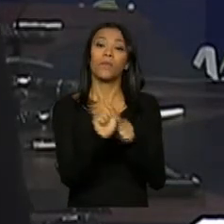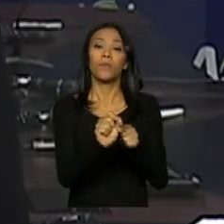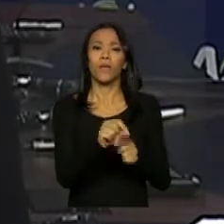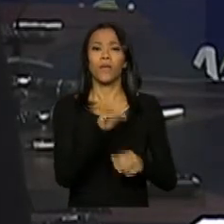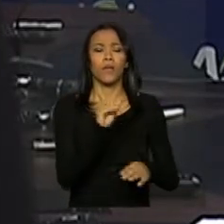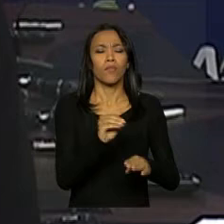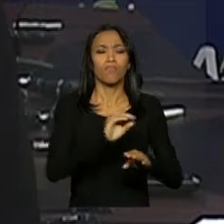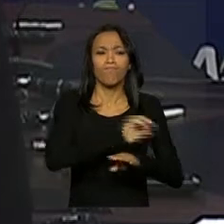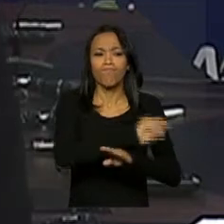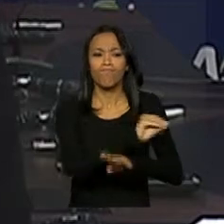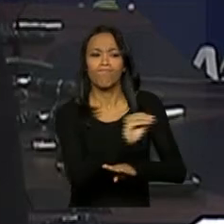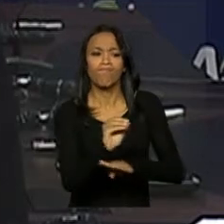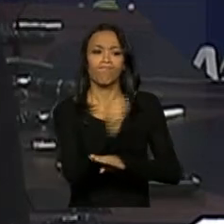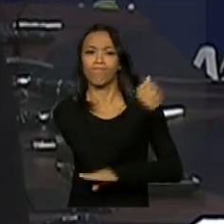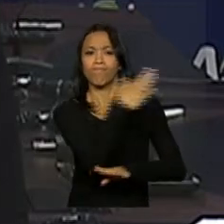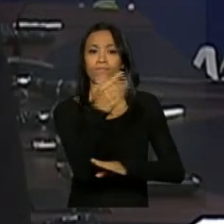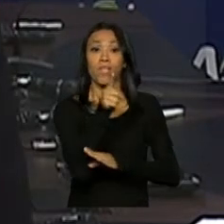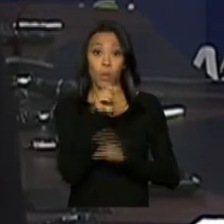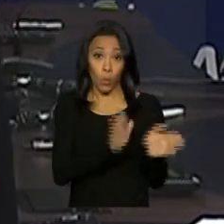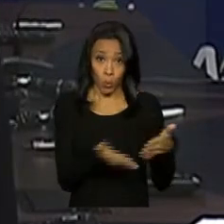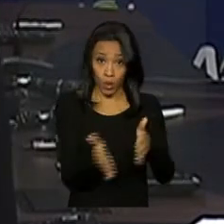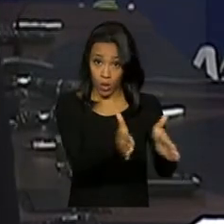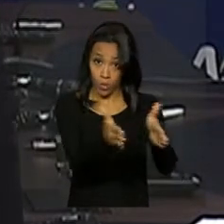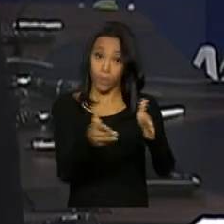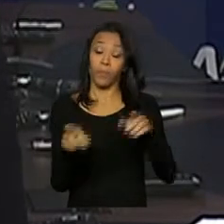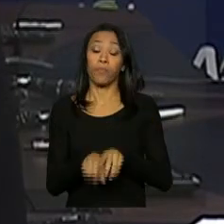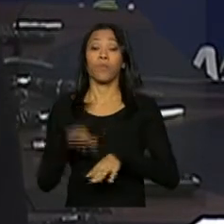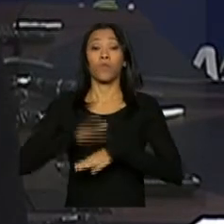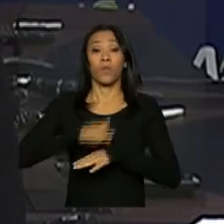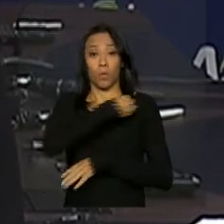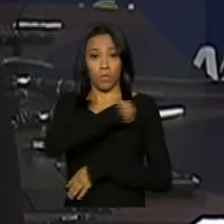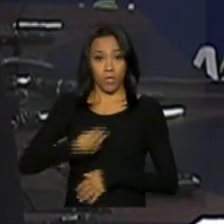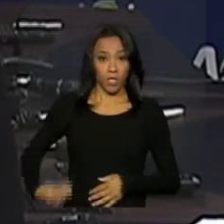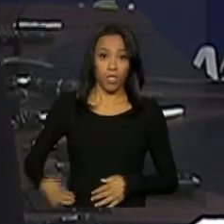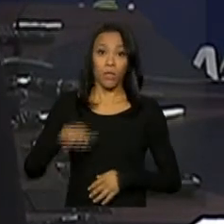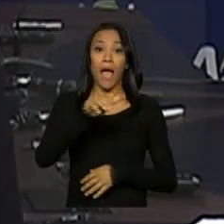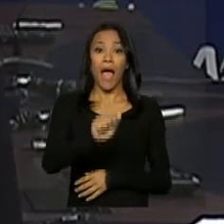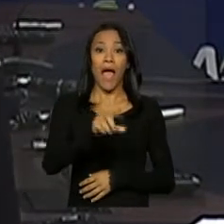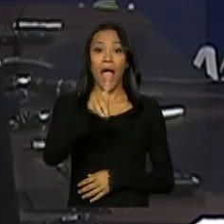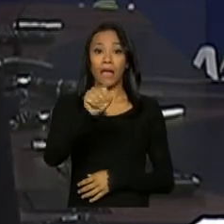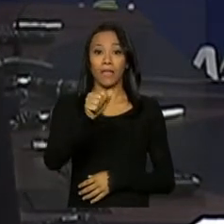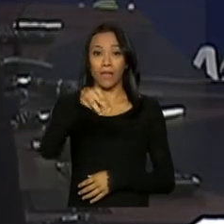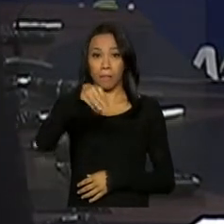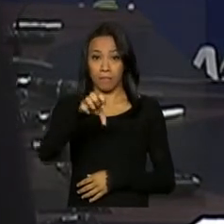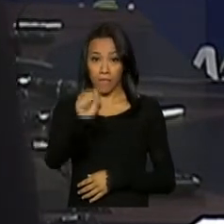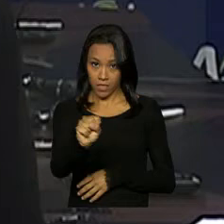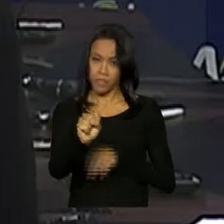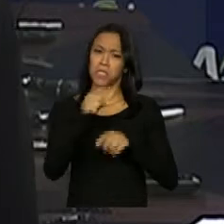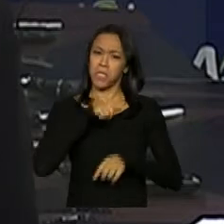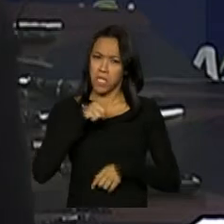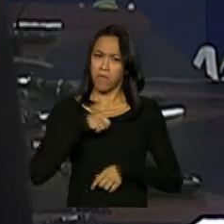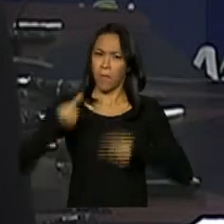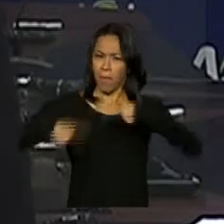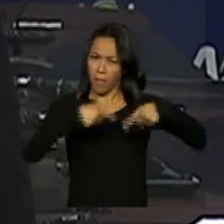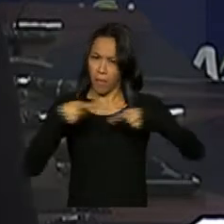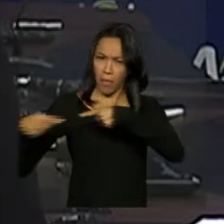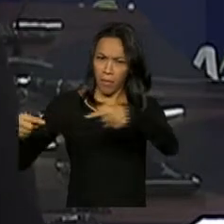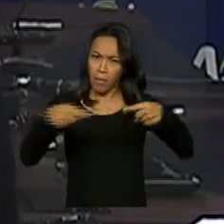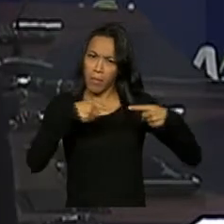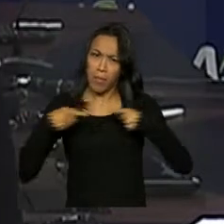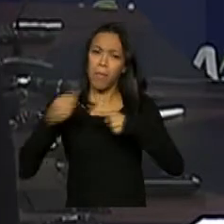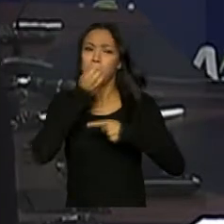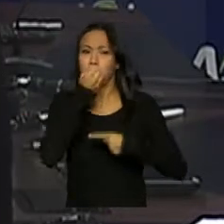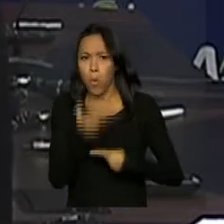florestal e a recuperação das nascentes. O ministro Luiz Inácio Adams disse que houve um avanço significativo na